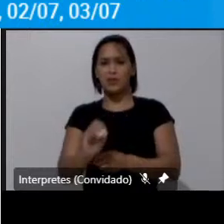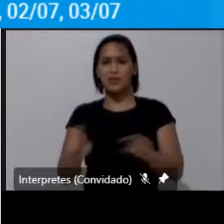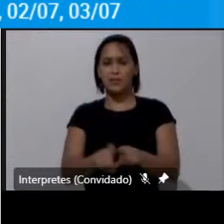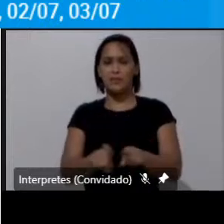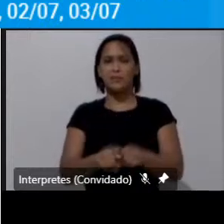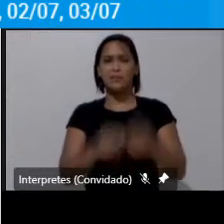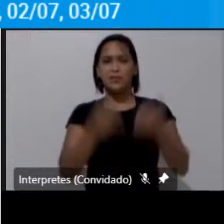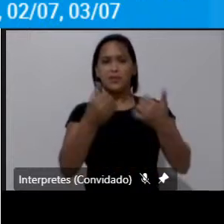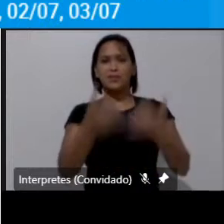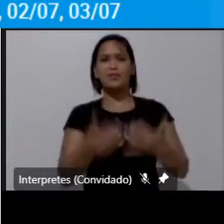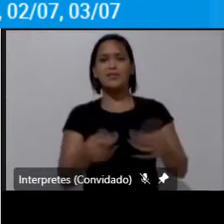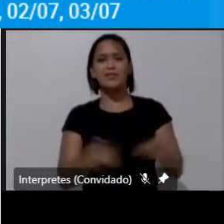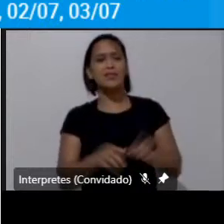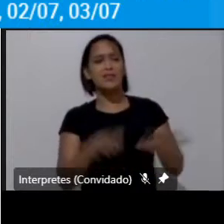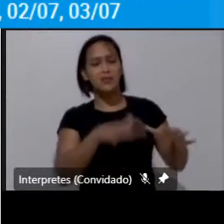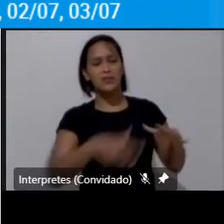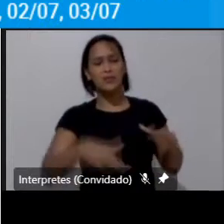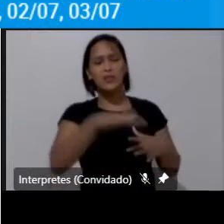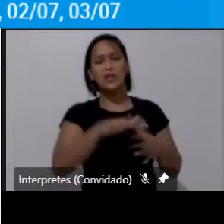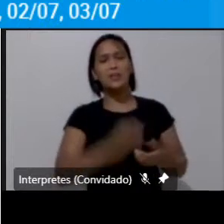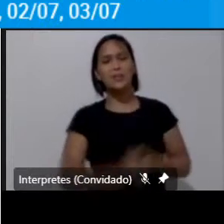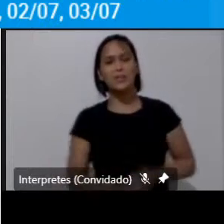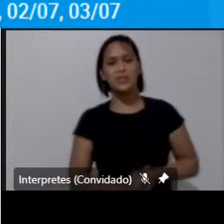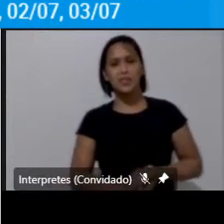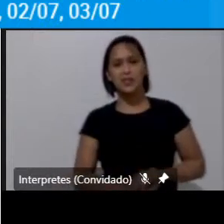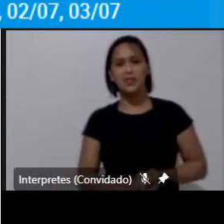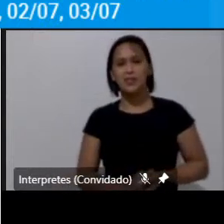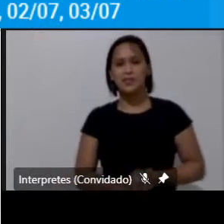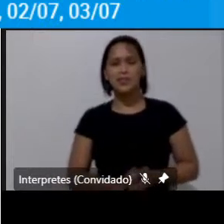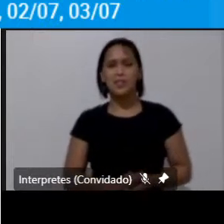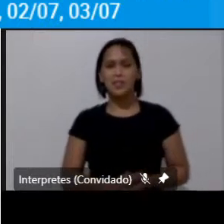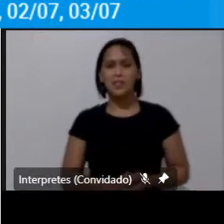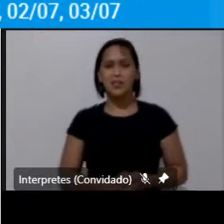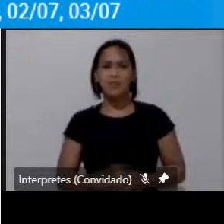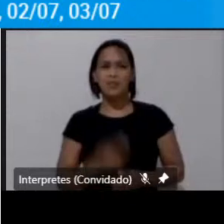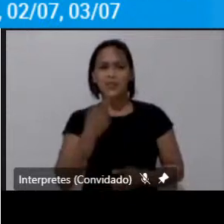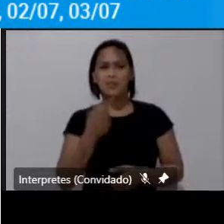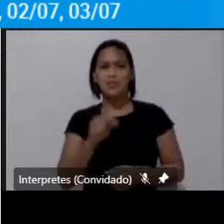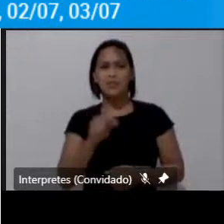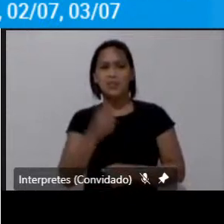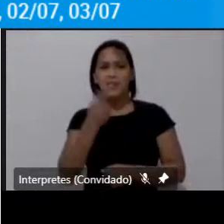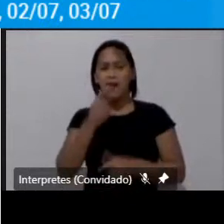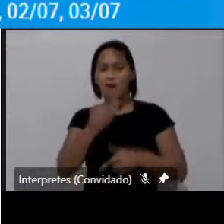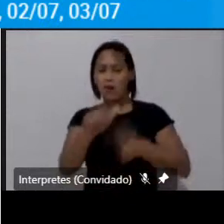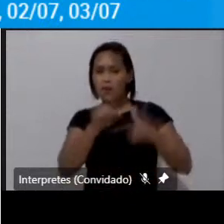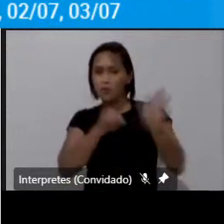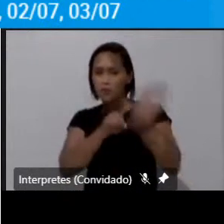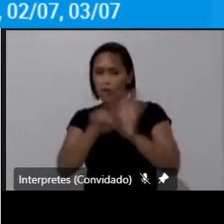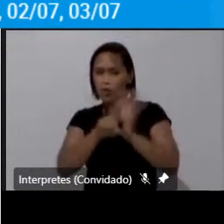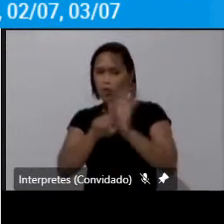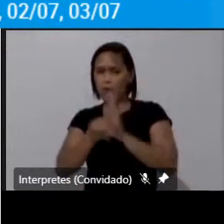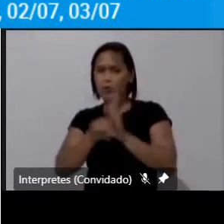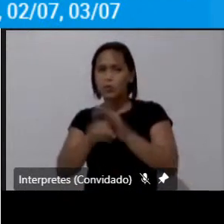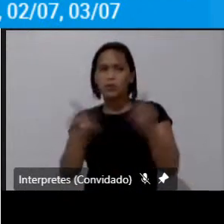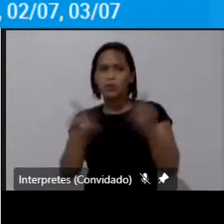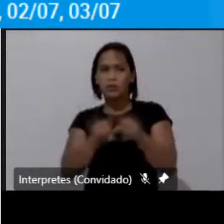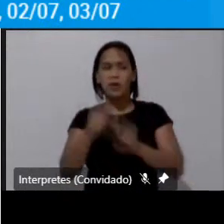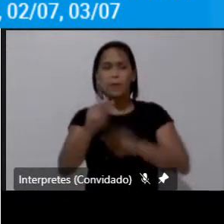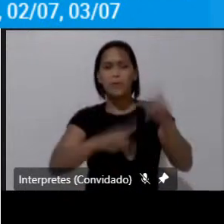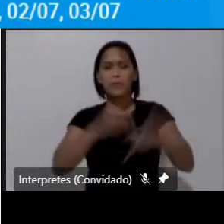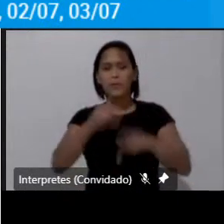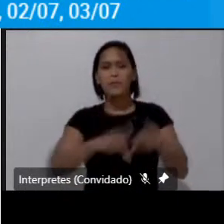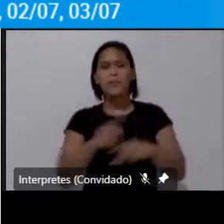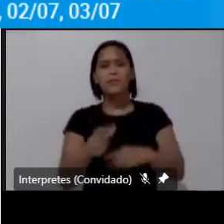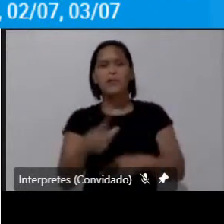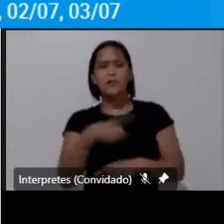que está desbarnecida e aí outras análises possíveis em termos do contingente populacional que